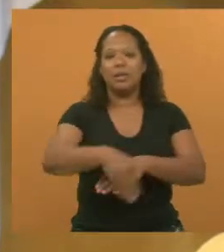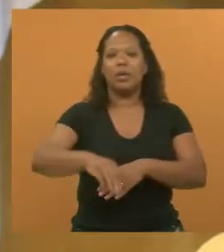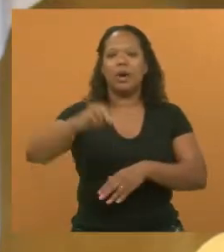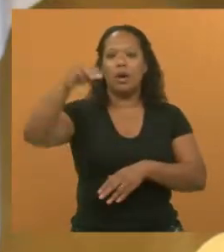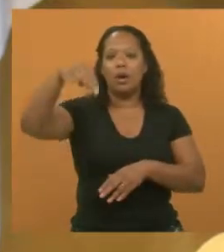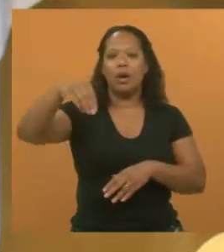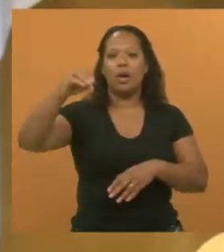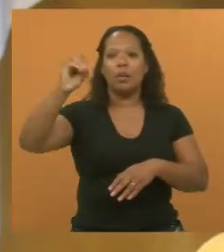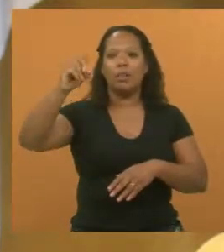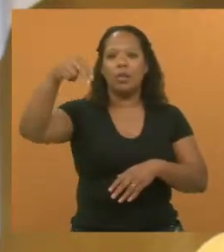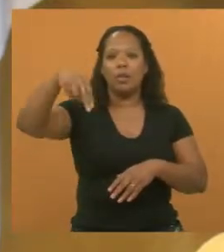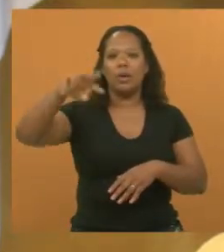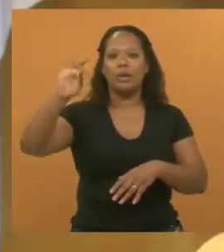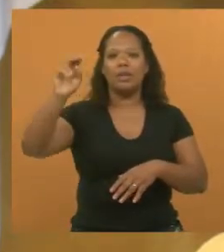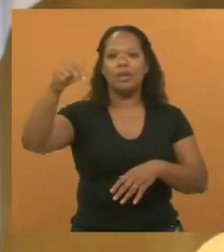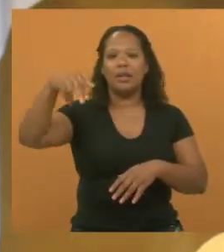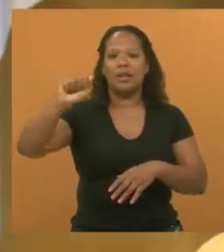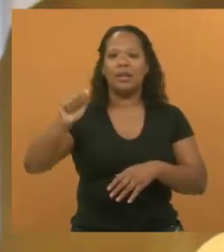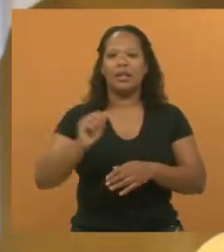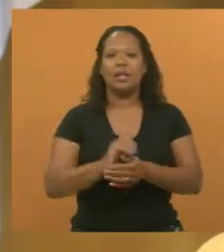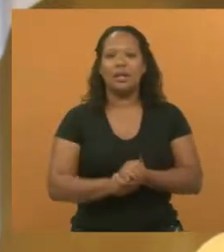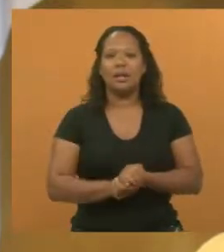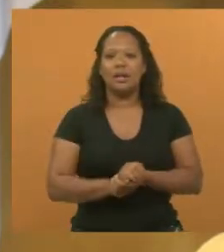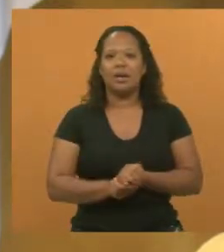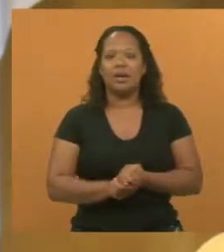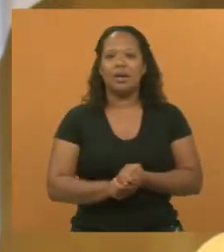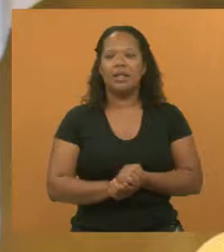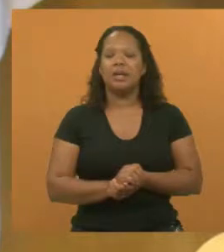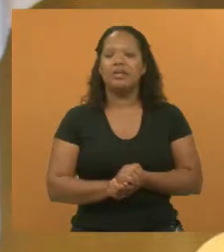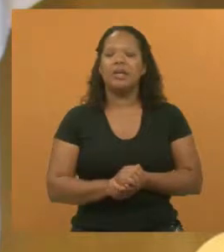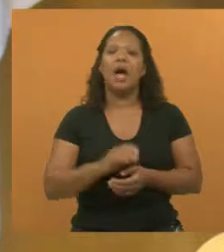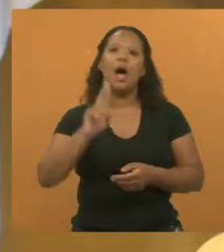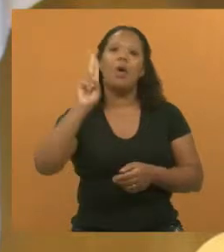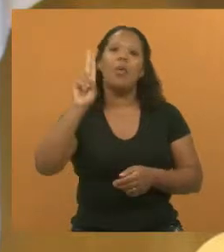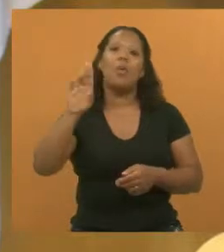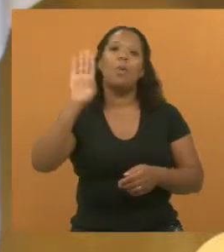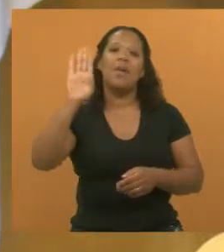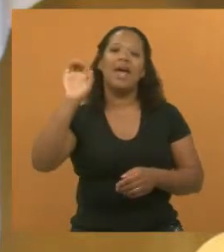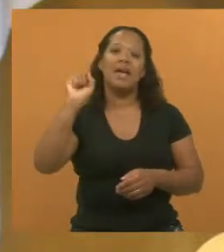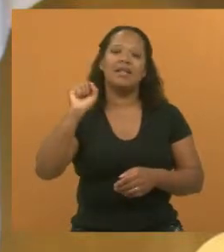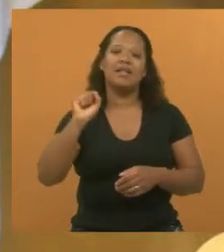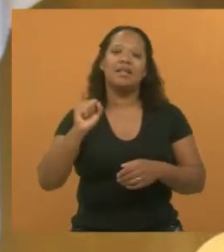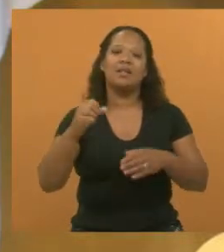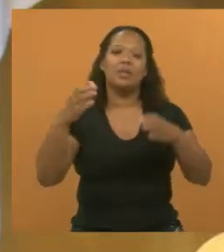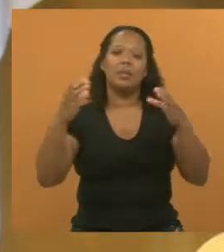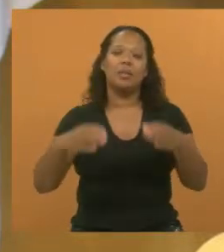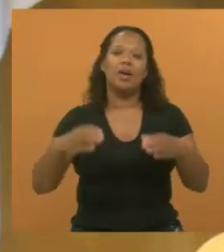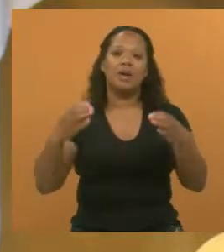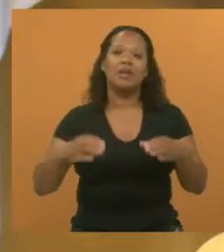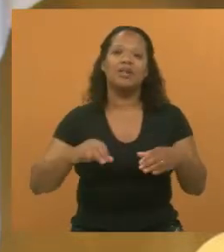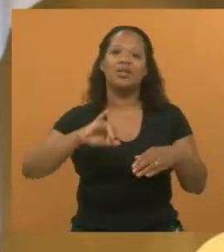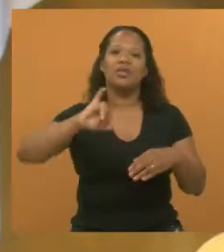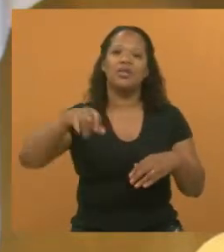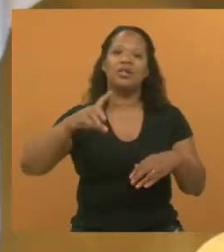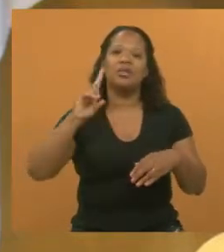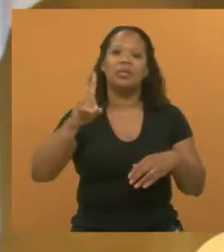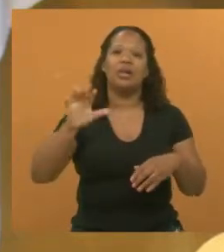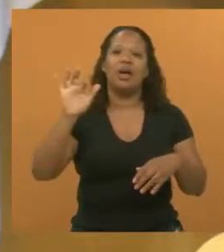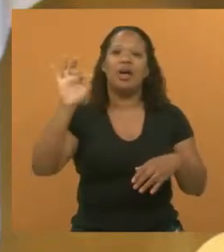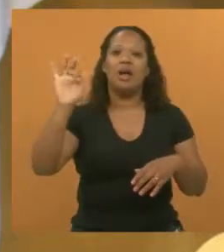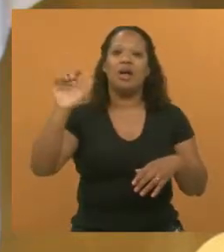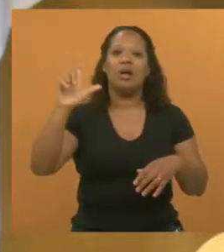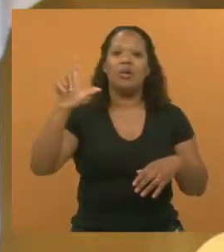que será a UBS do Jardim Flórida. Então, eu como ex-moradora do Jardim